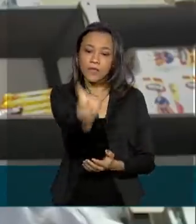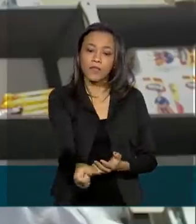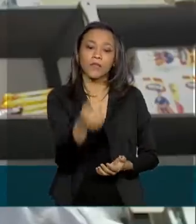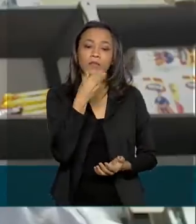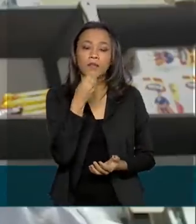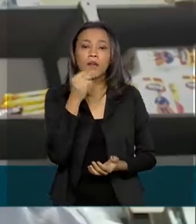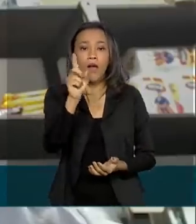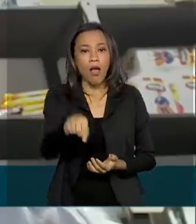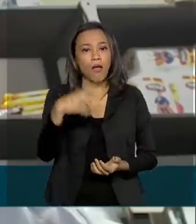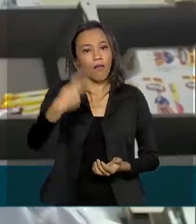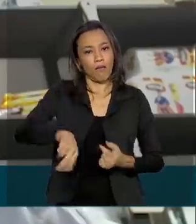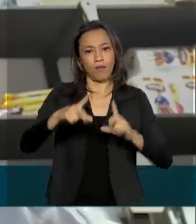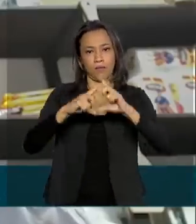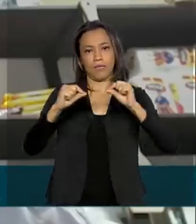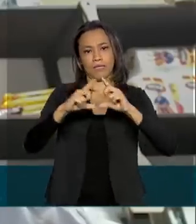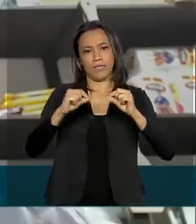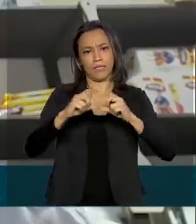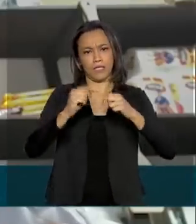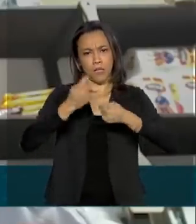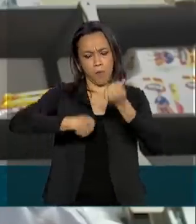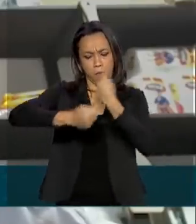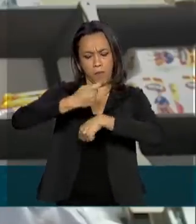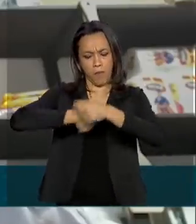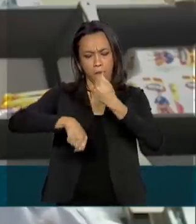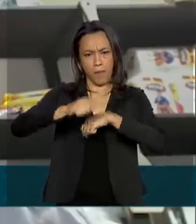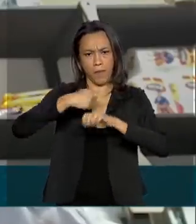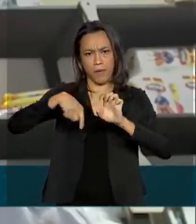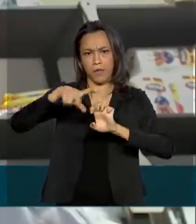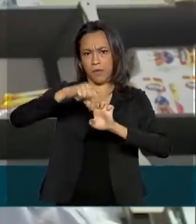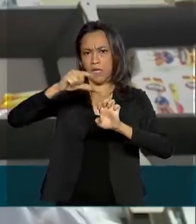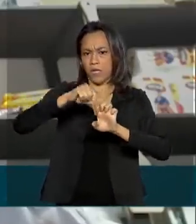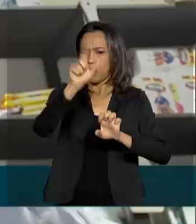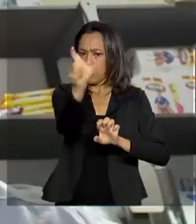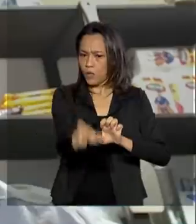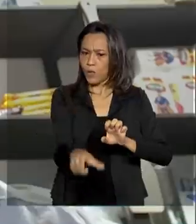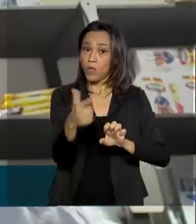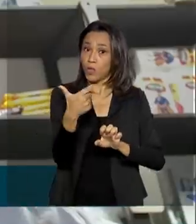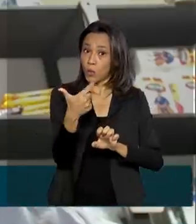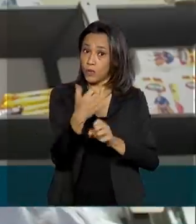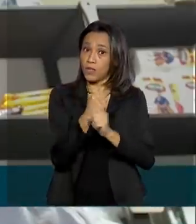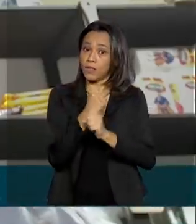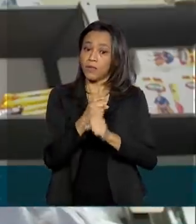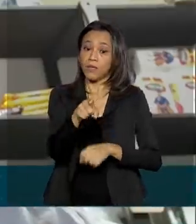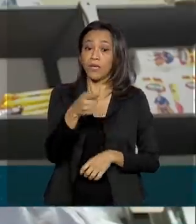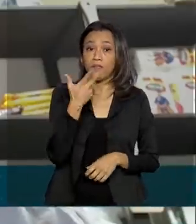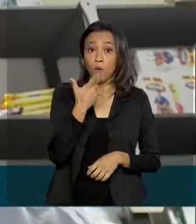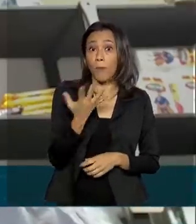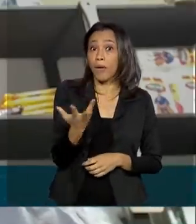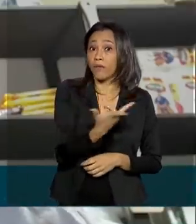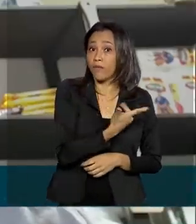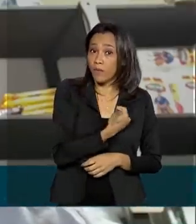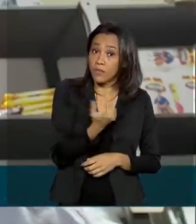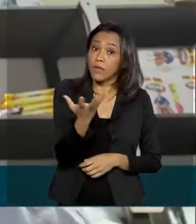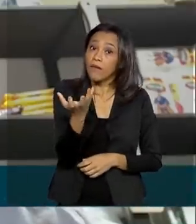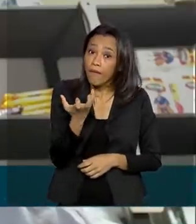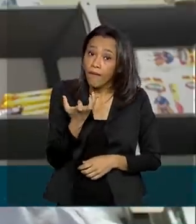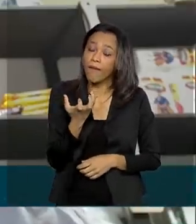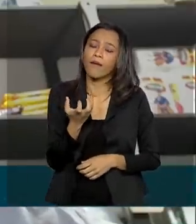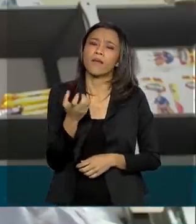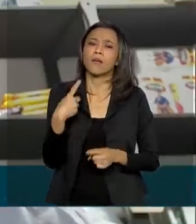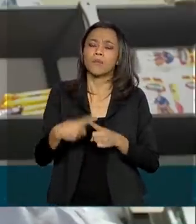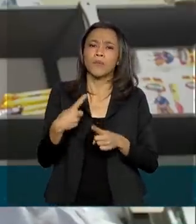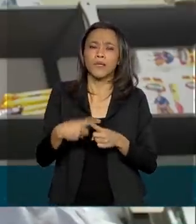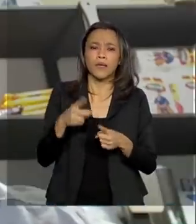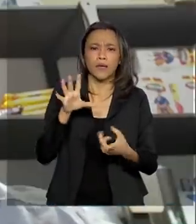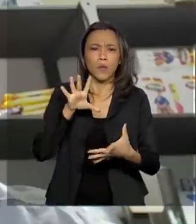empresário em Brasília há 12 anos. Para quem está querendo empreender, isso é maravilhoso, porque esse dia vai ter um norte já. Essa análise de